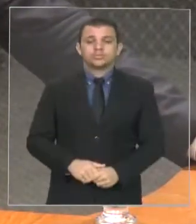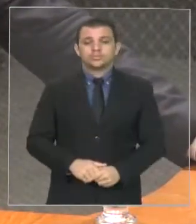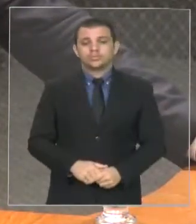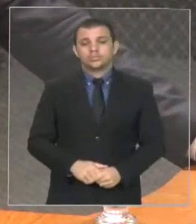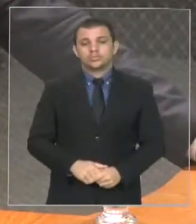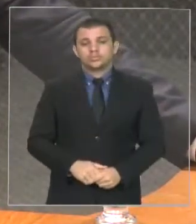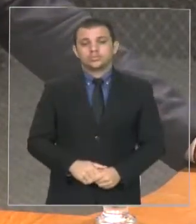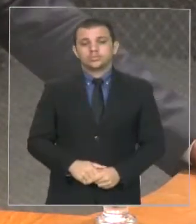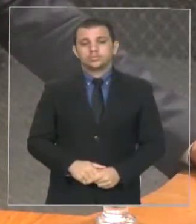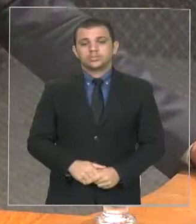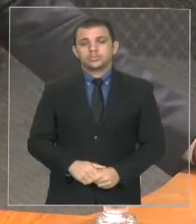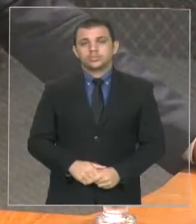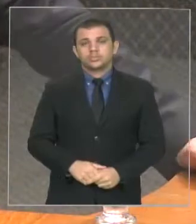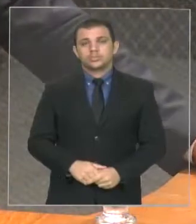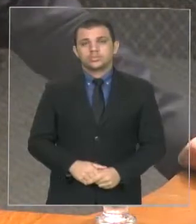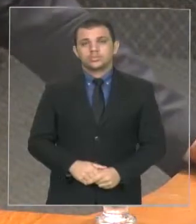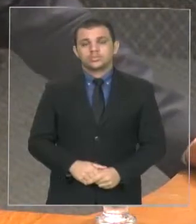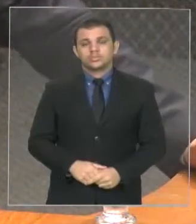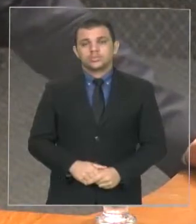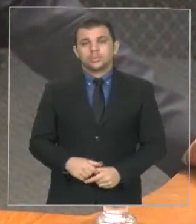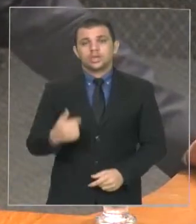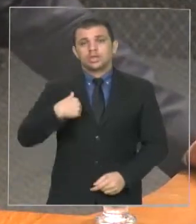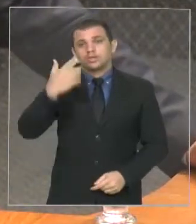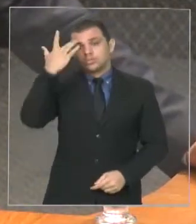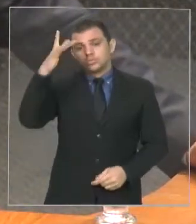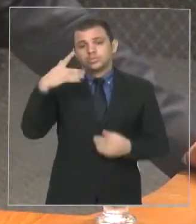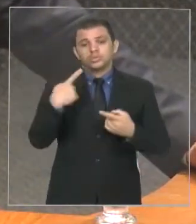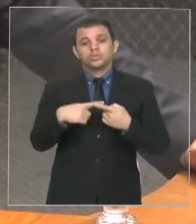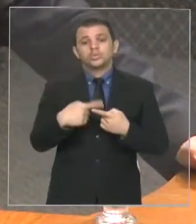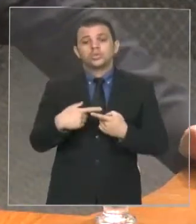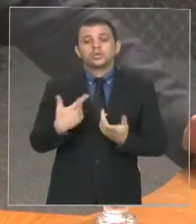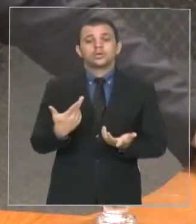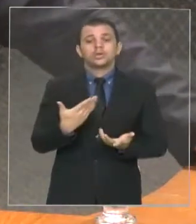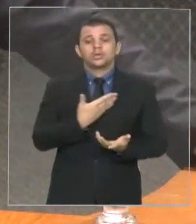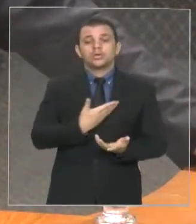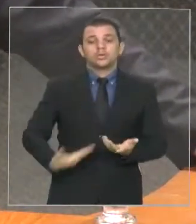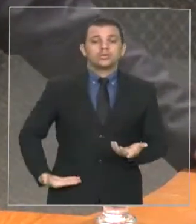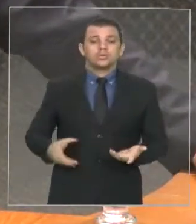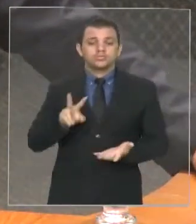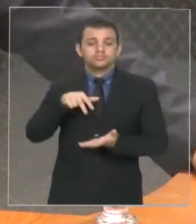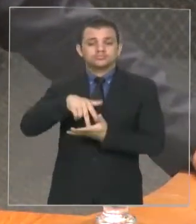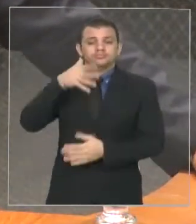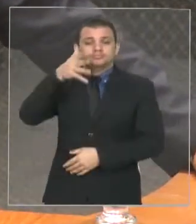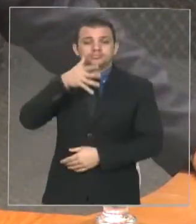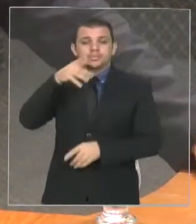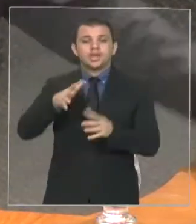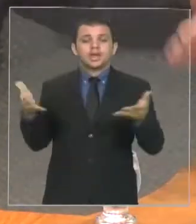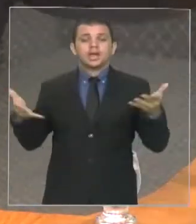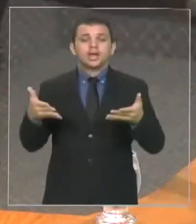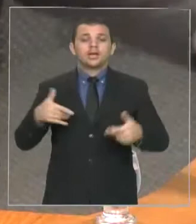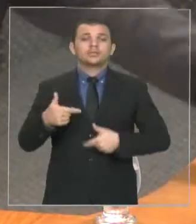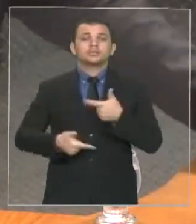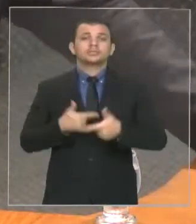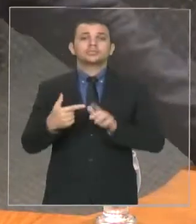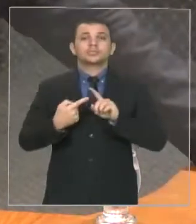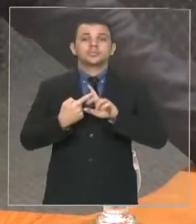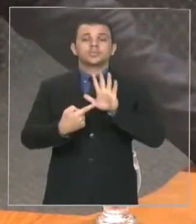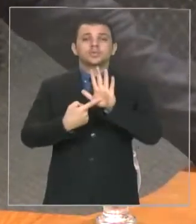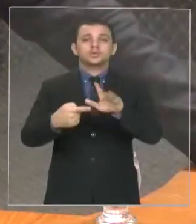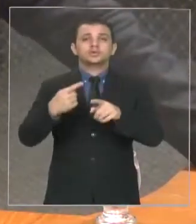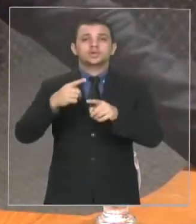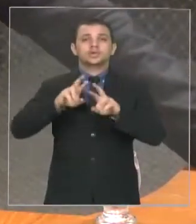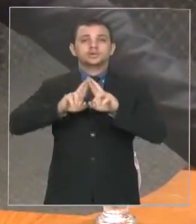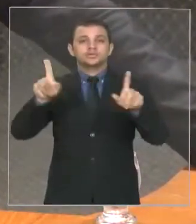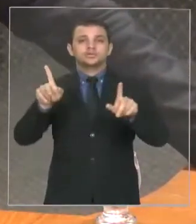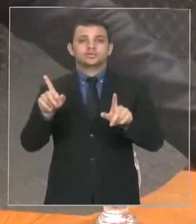vejo porque o governador negue as suas palavras desse púlpito, negue as suas convicções desse púlpito, negue os seus dizeres